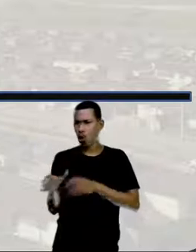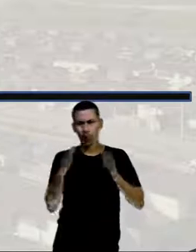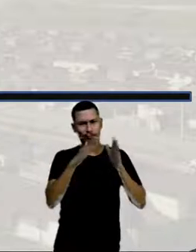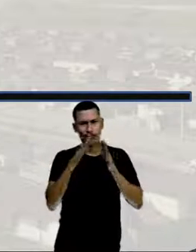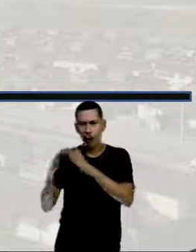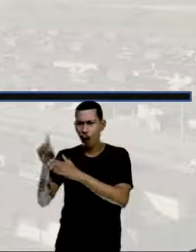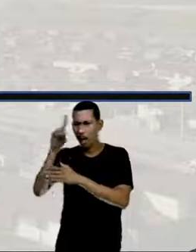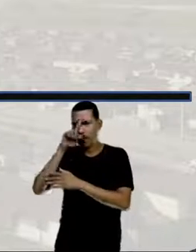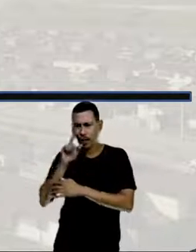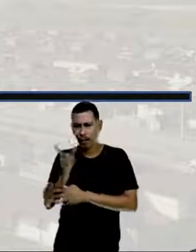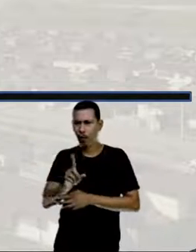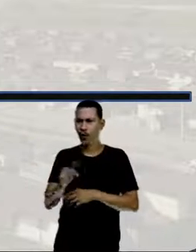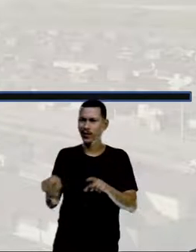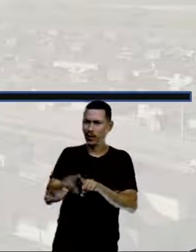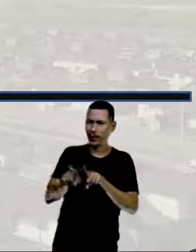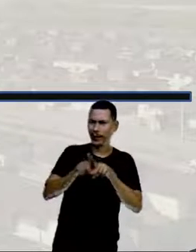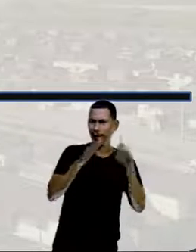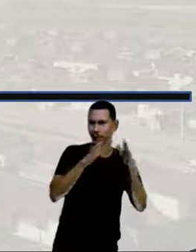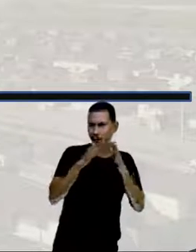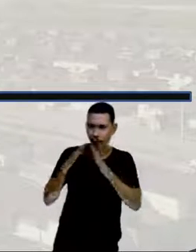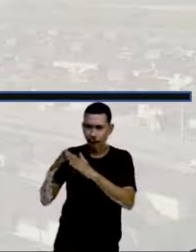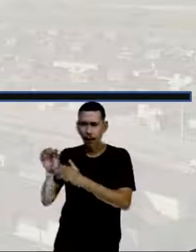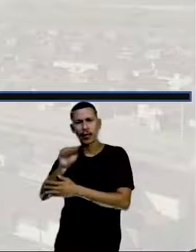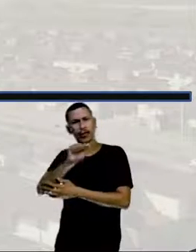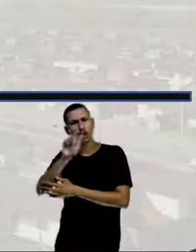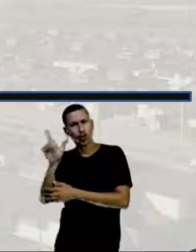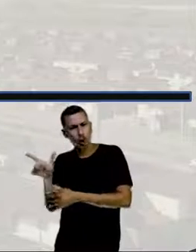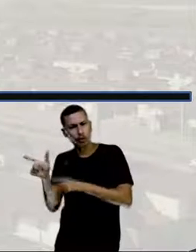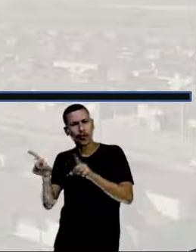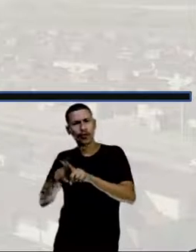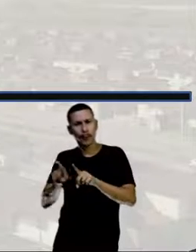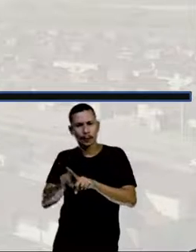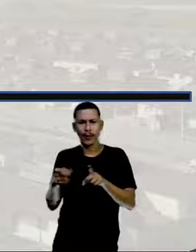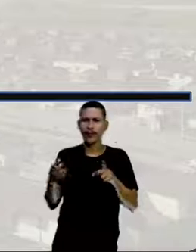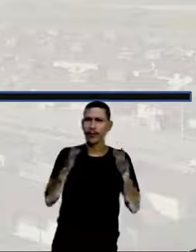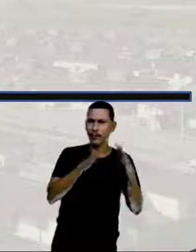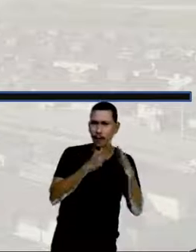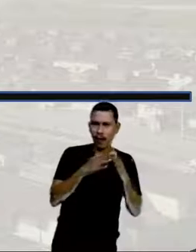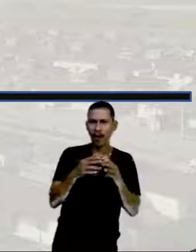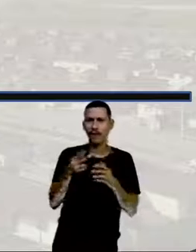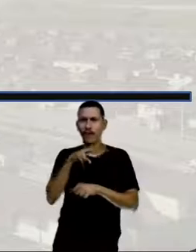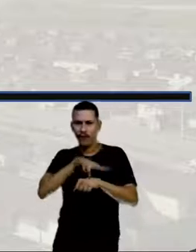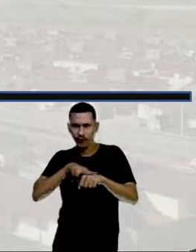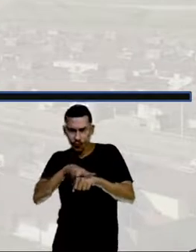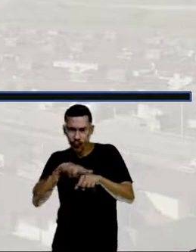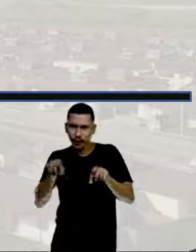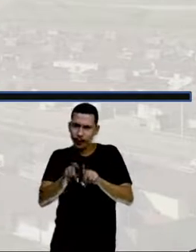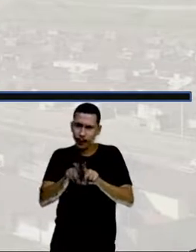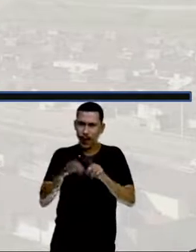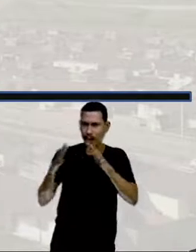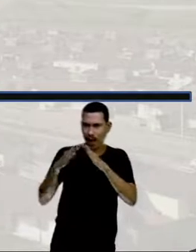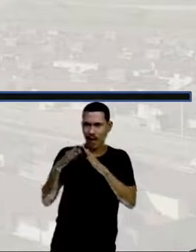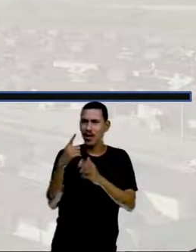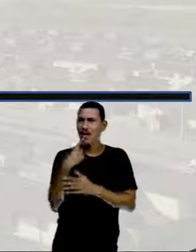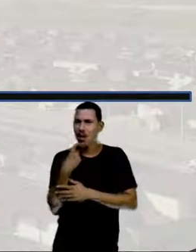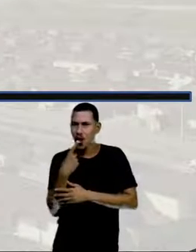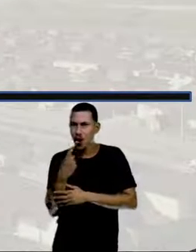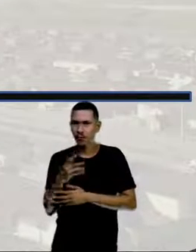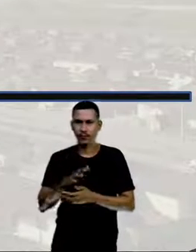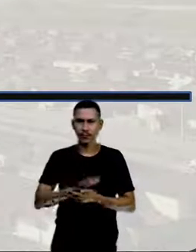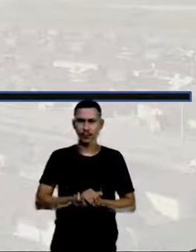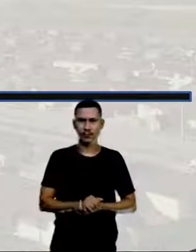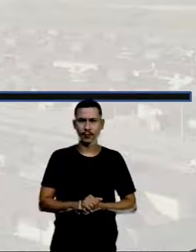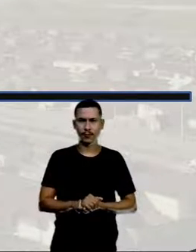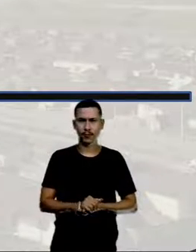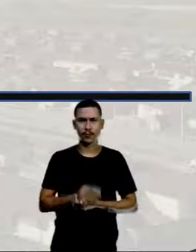nos ângulos que estão na casinha azul, na casinha verde e na casinha rosa, nos ângulos